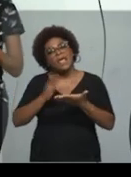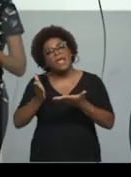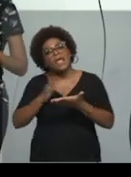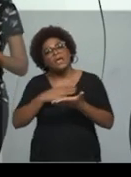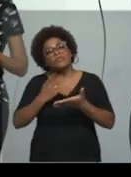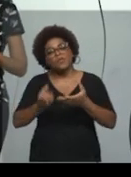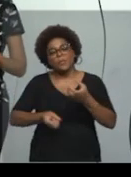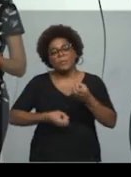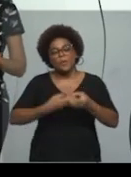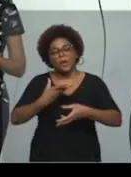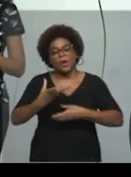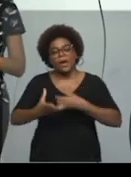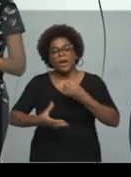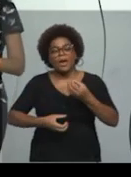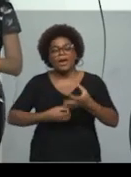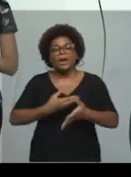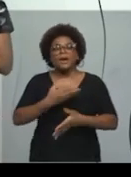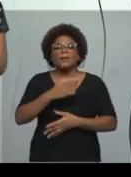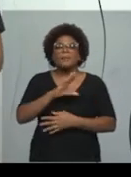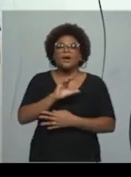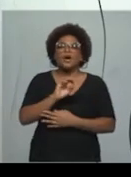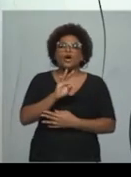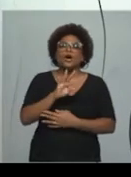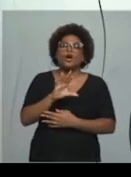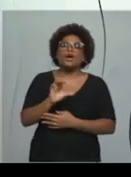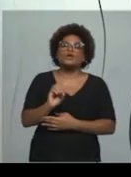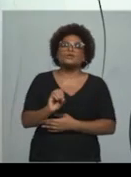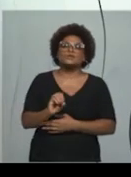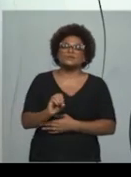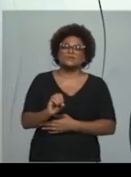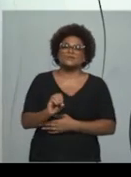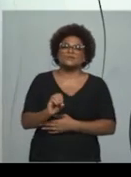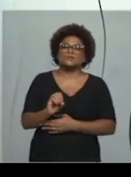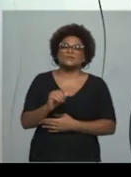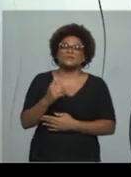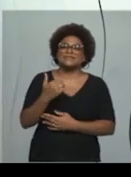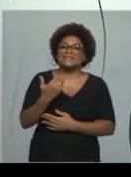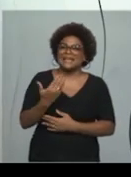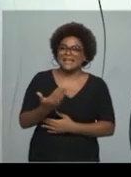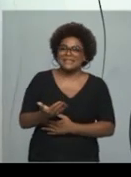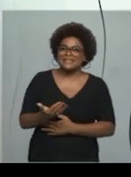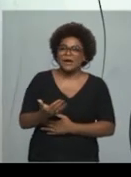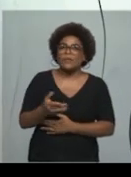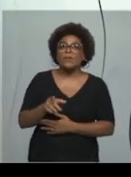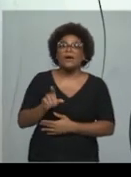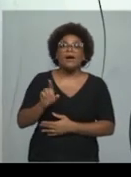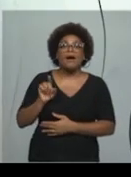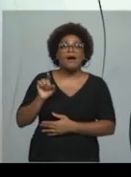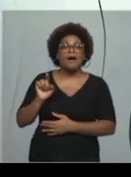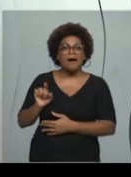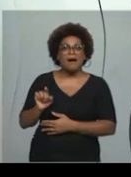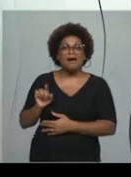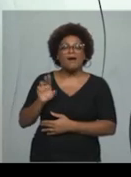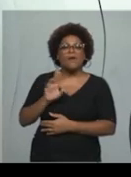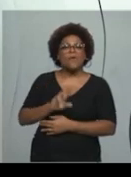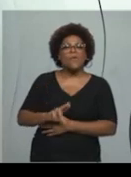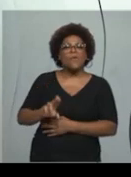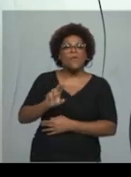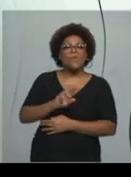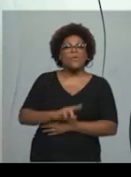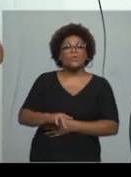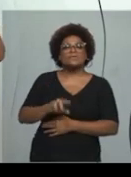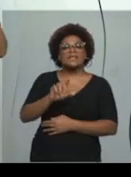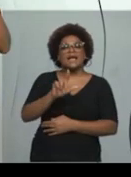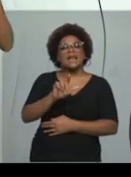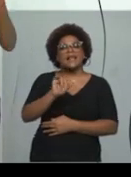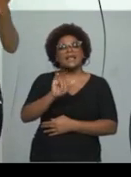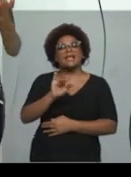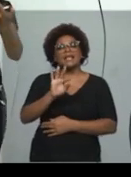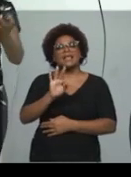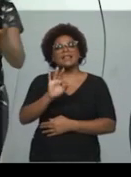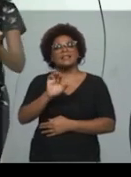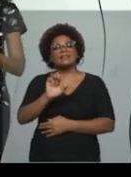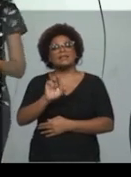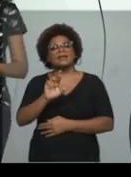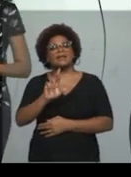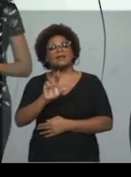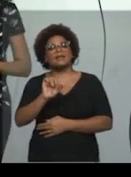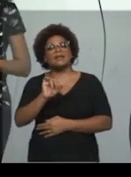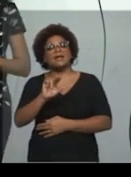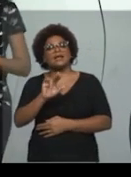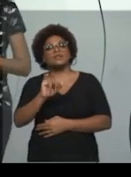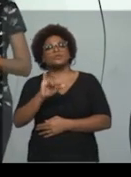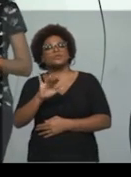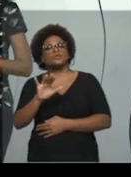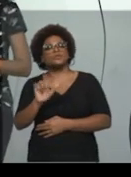a literatura vai ser esse resgate para ele. Então, ele comenta sobre isso, que ele leu num autor